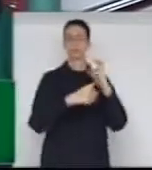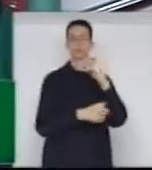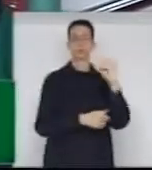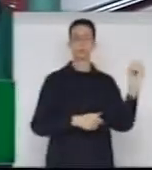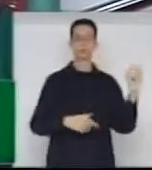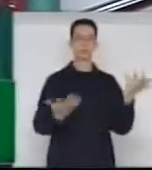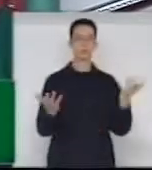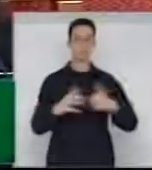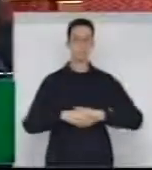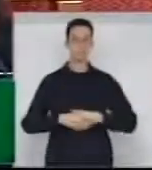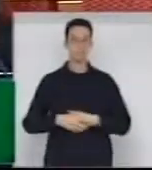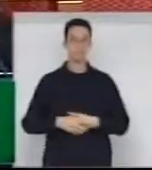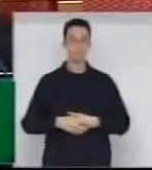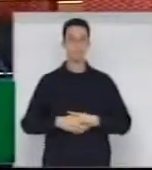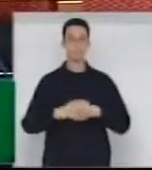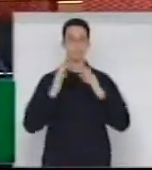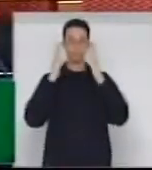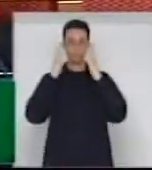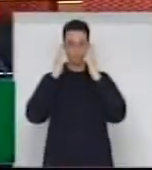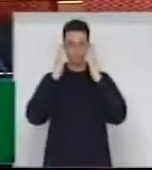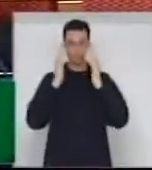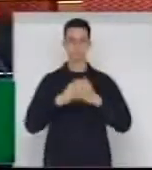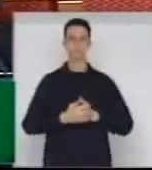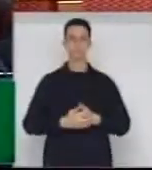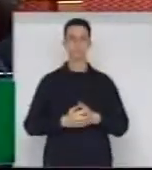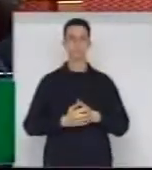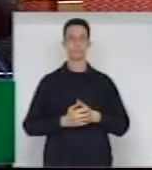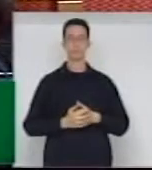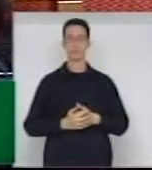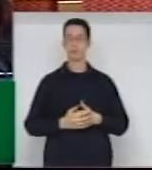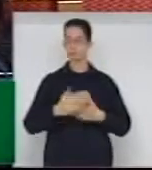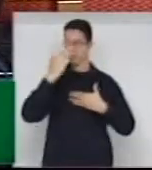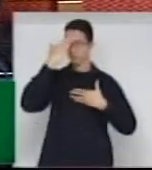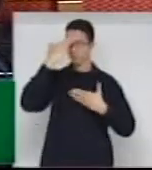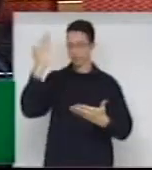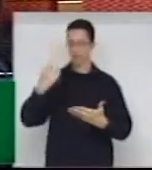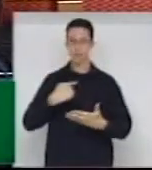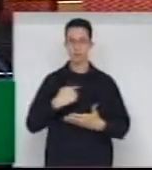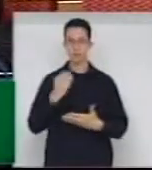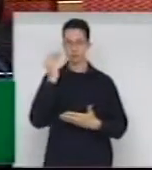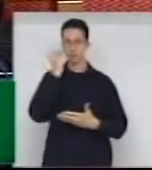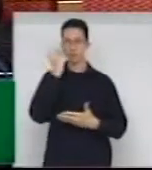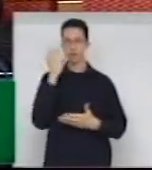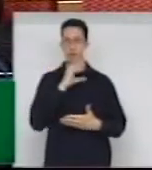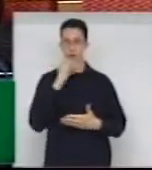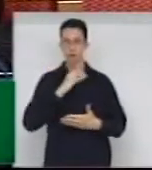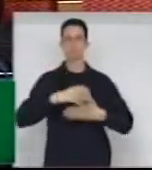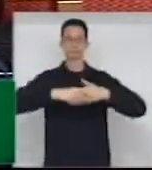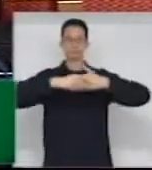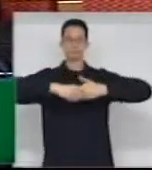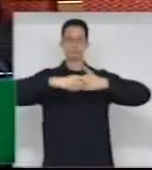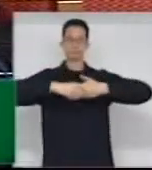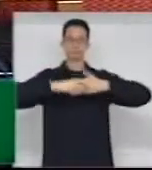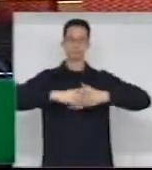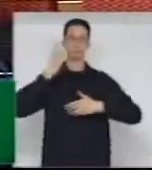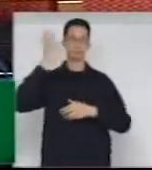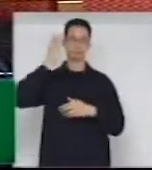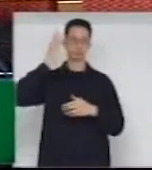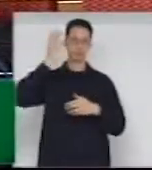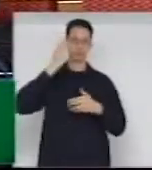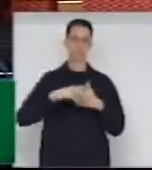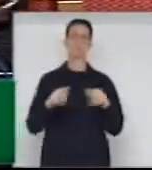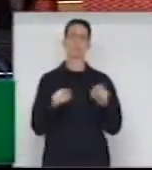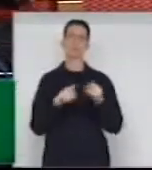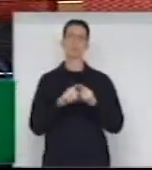deputado Amari. Muito obrigado, deputado Kennedy. Buscarei ser breve. Parabenizar a Vossa Excelência pelo pronunciamento. Também tive a